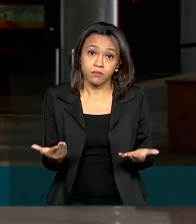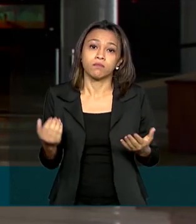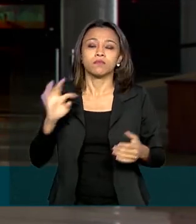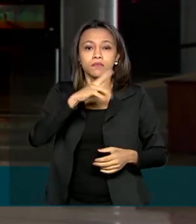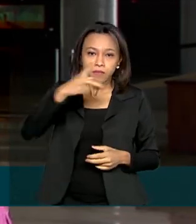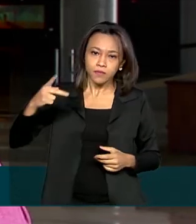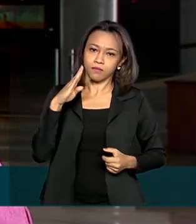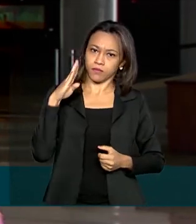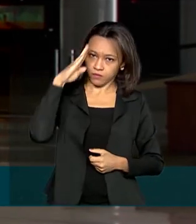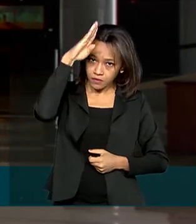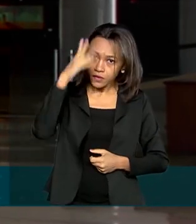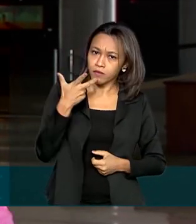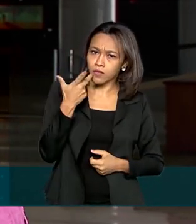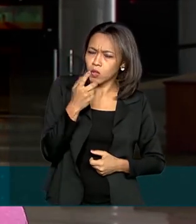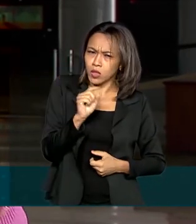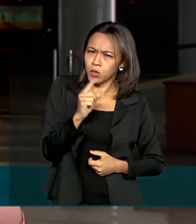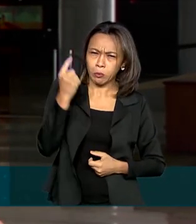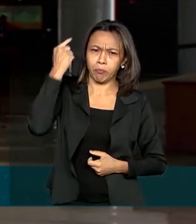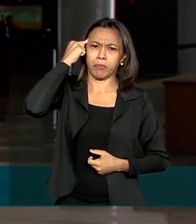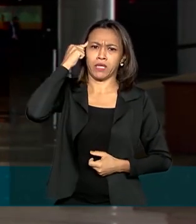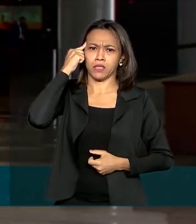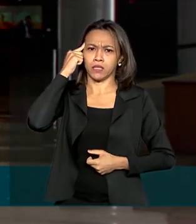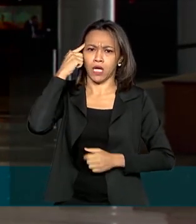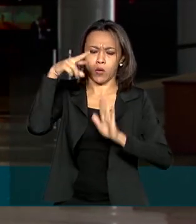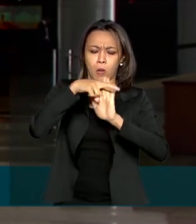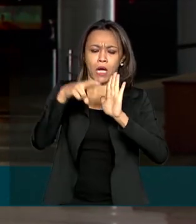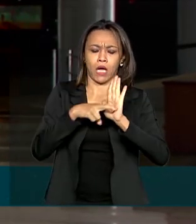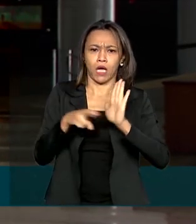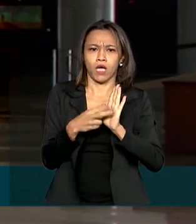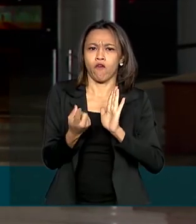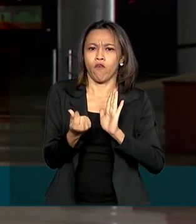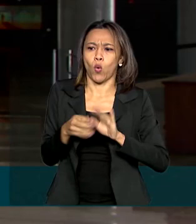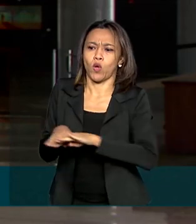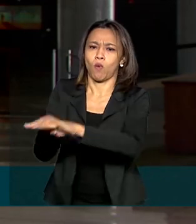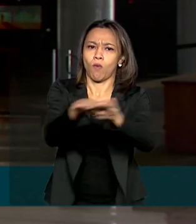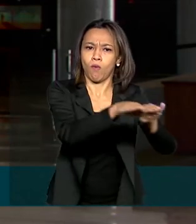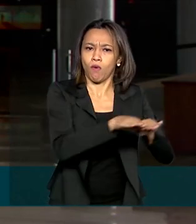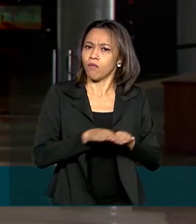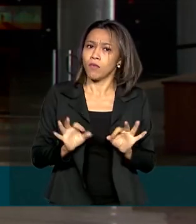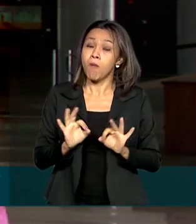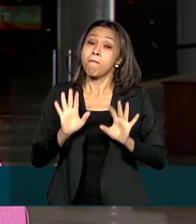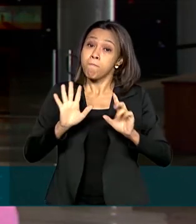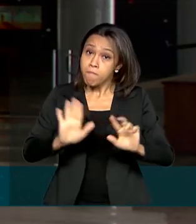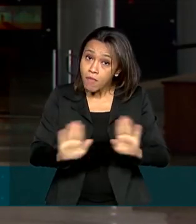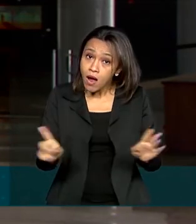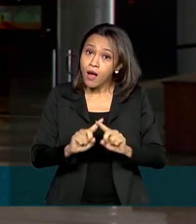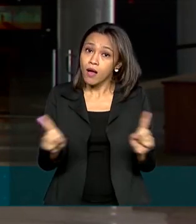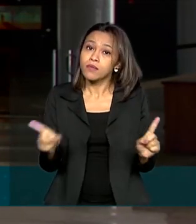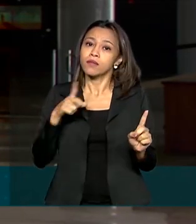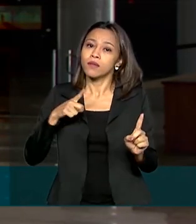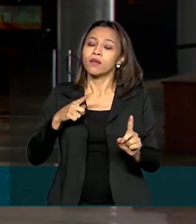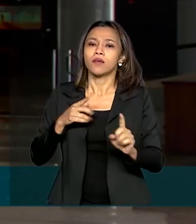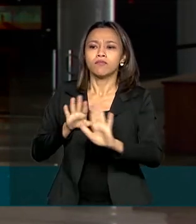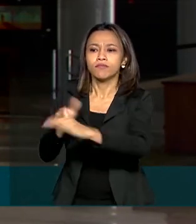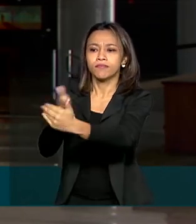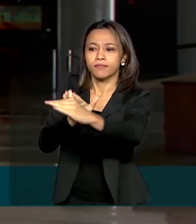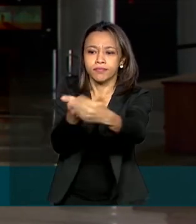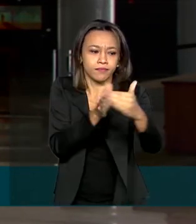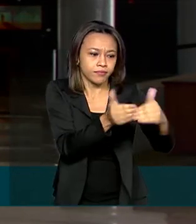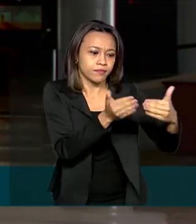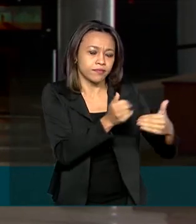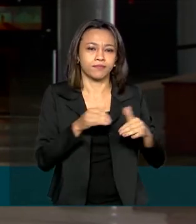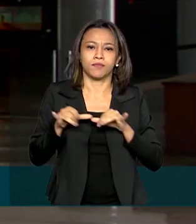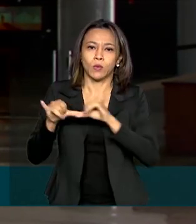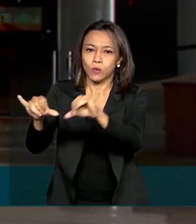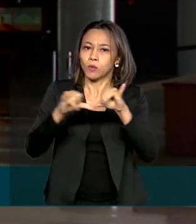Bolsonaro afirmou que não pensa em tabelar os preços, mas tem conversado com redes de supermercados para que reduzam